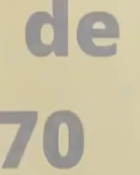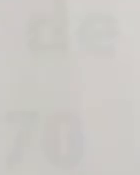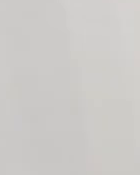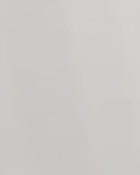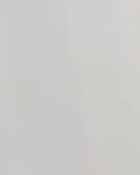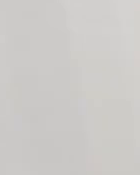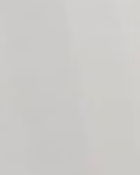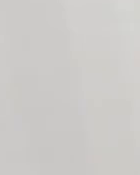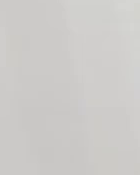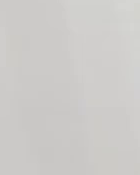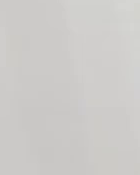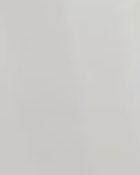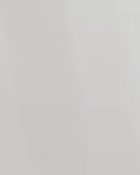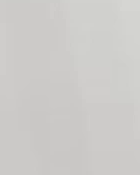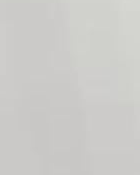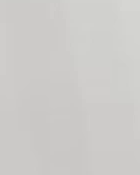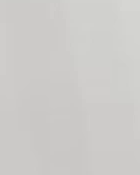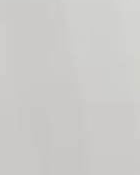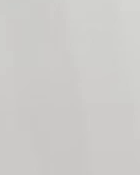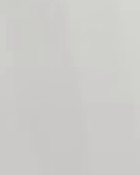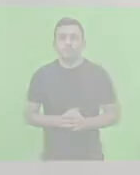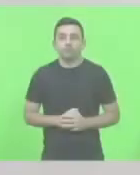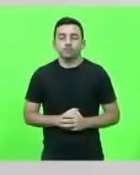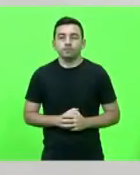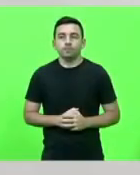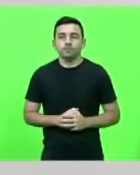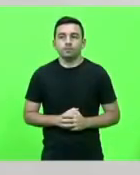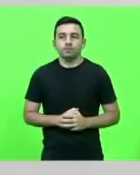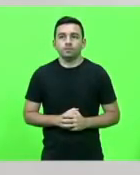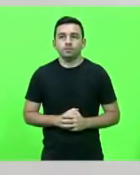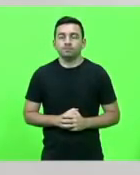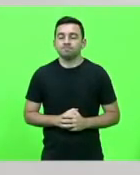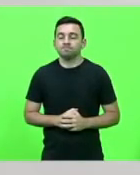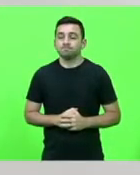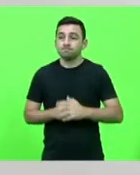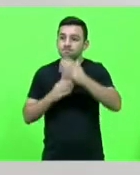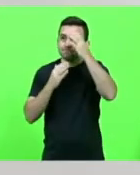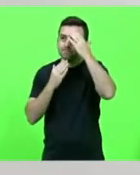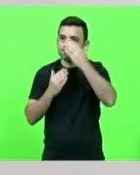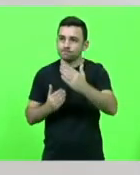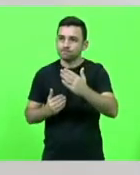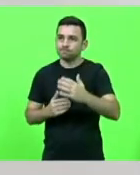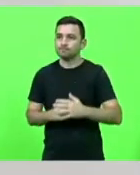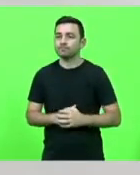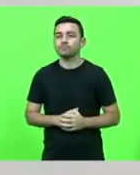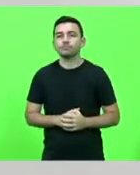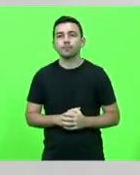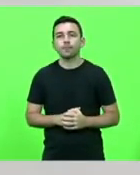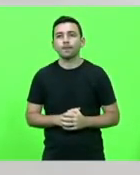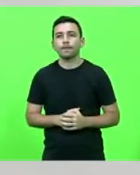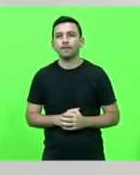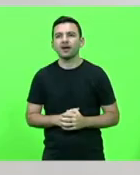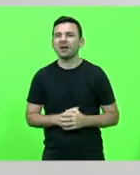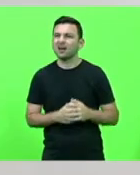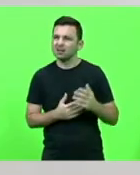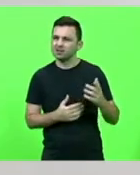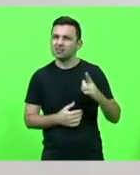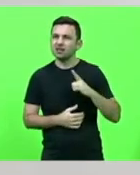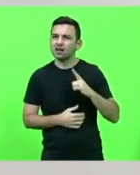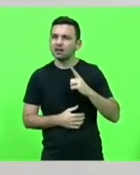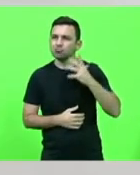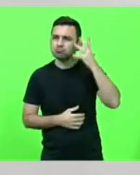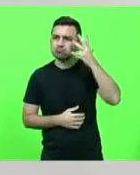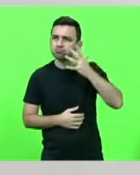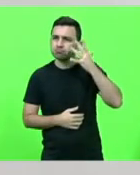obrigado então houve uma fala aqui presidente com